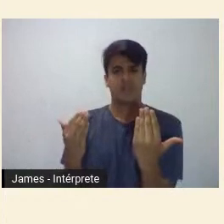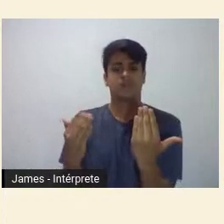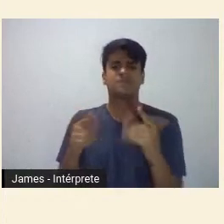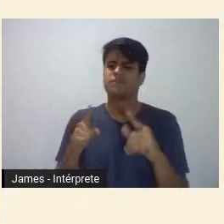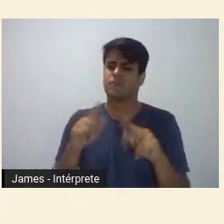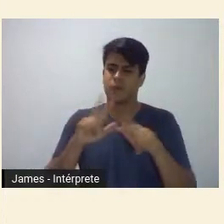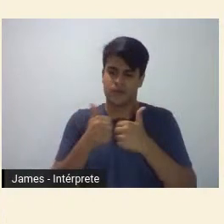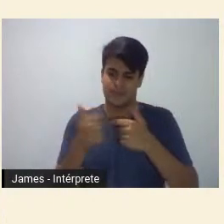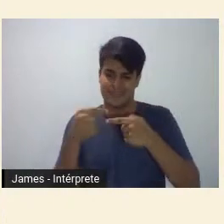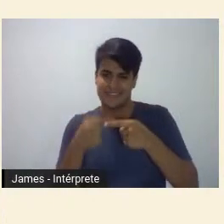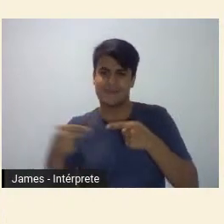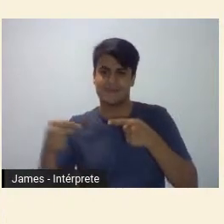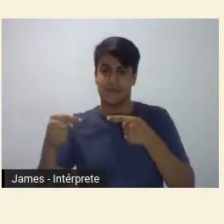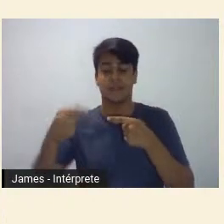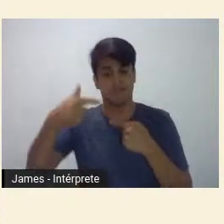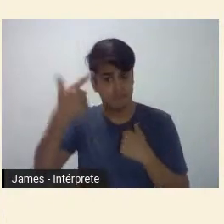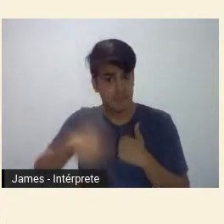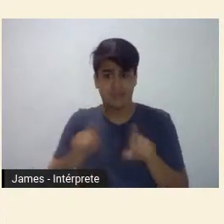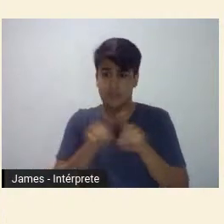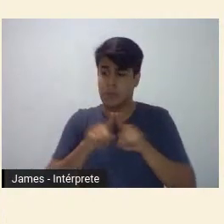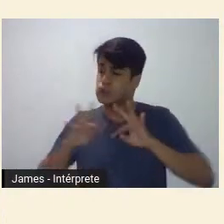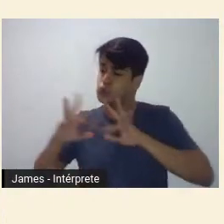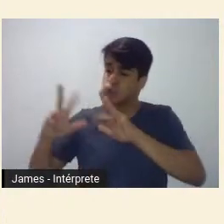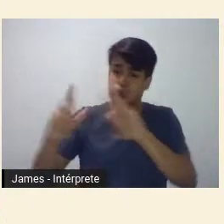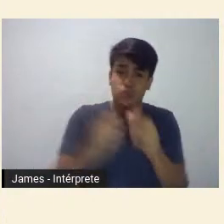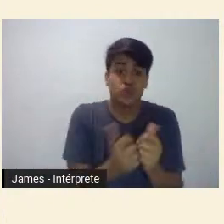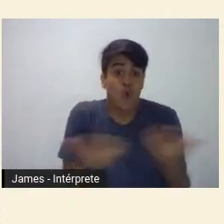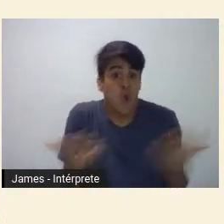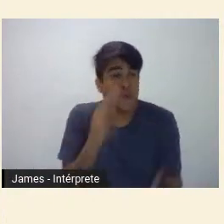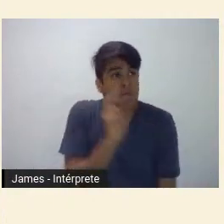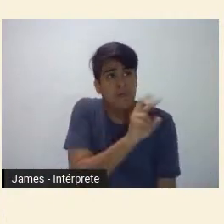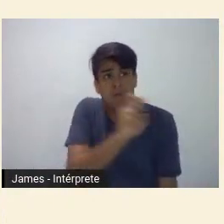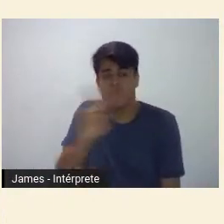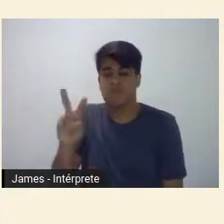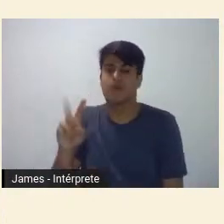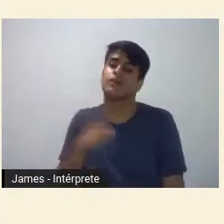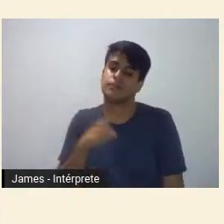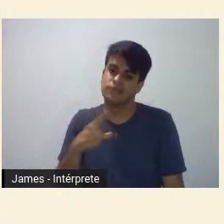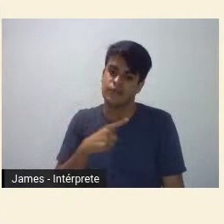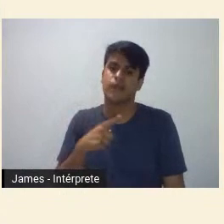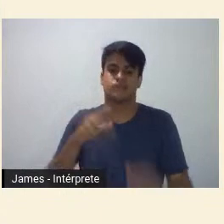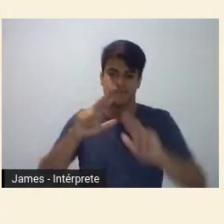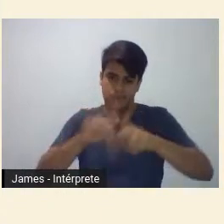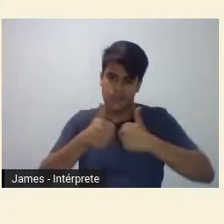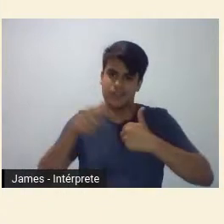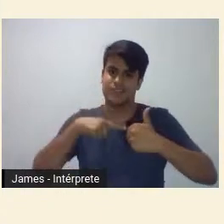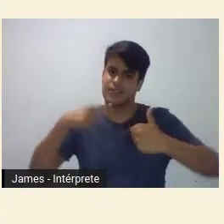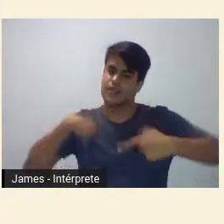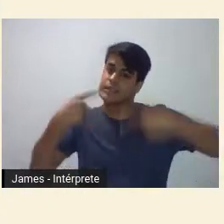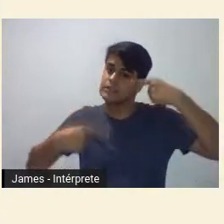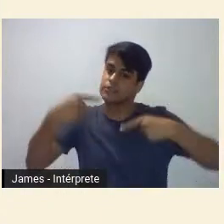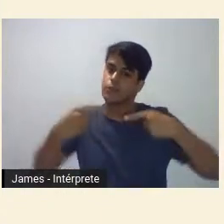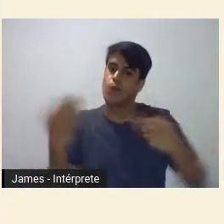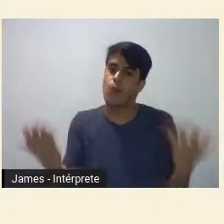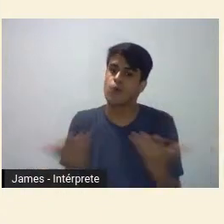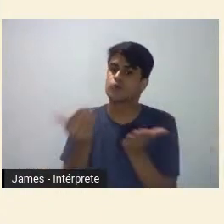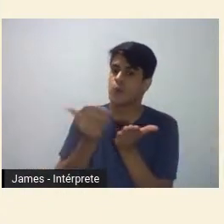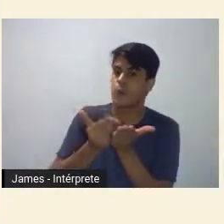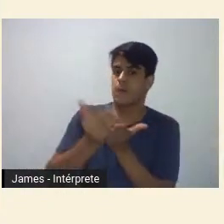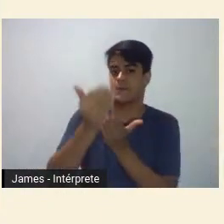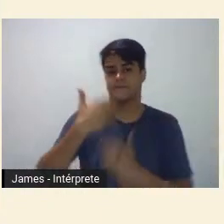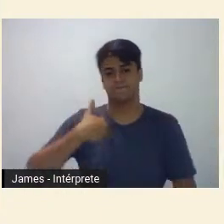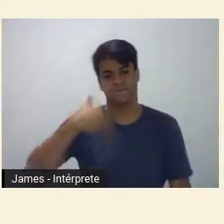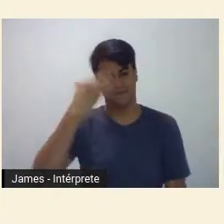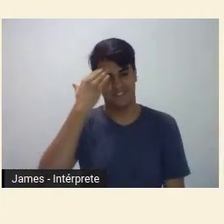tudo mais que nos mobiliza aqui e agora no mergulho que esse ciclo de debates hoje inicia muito obrigado